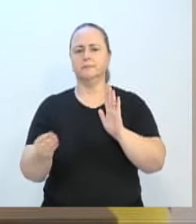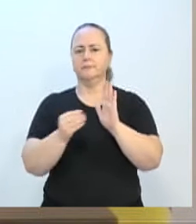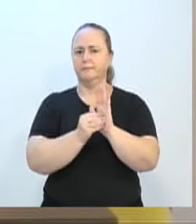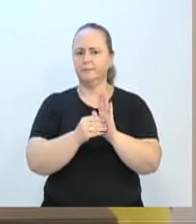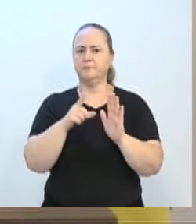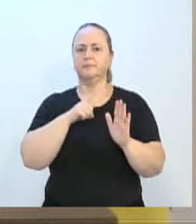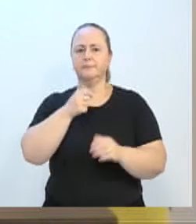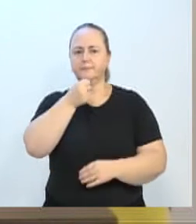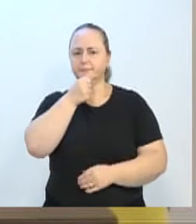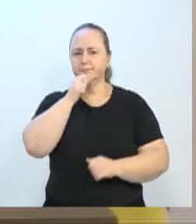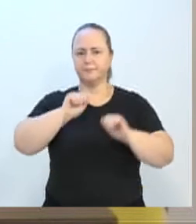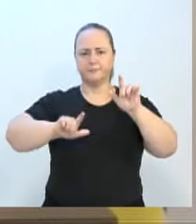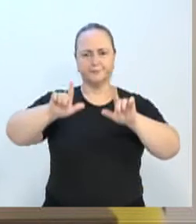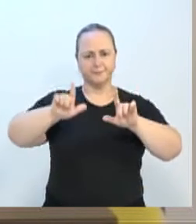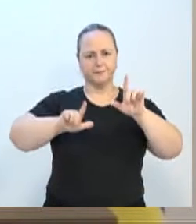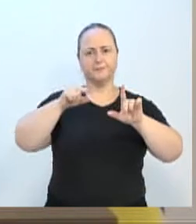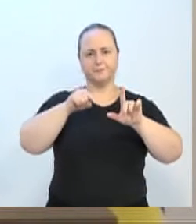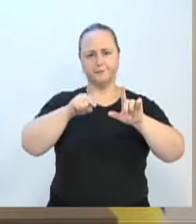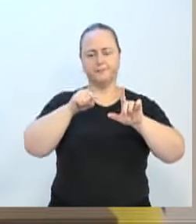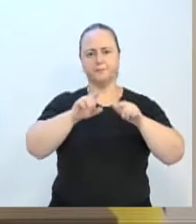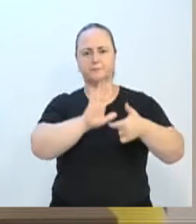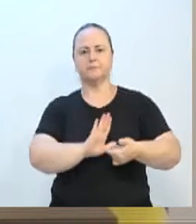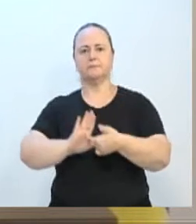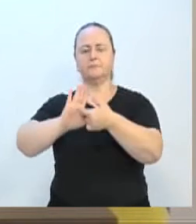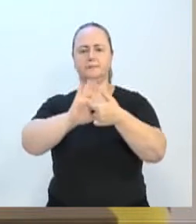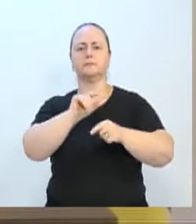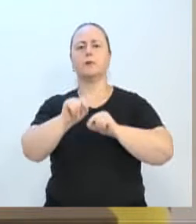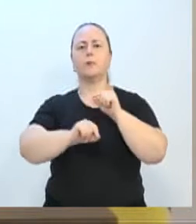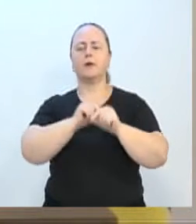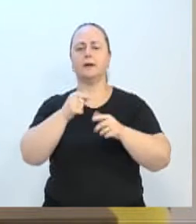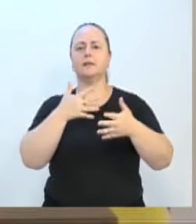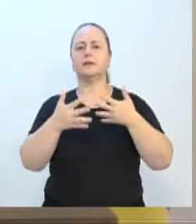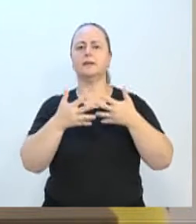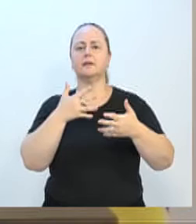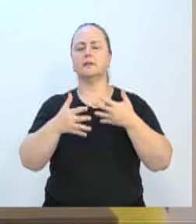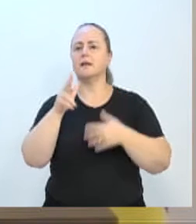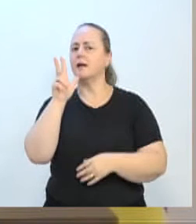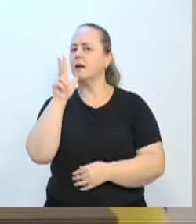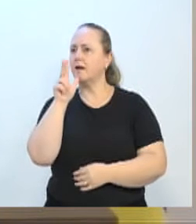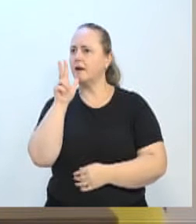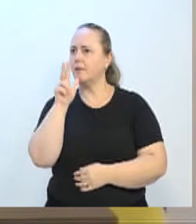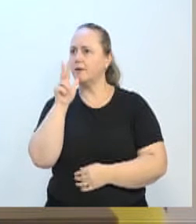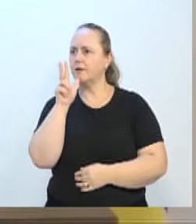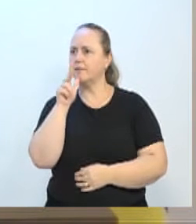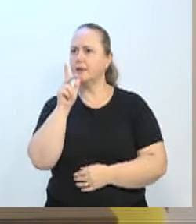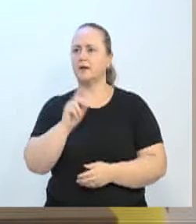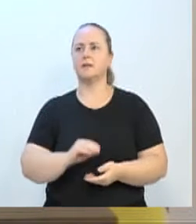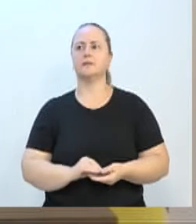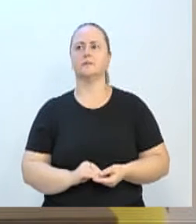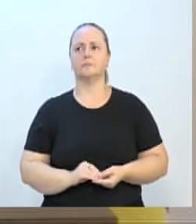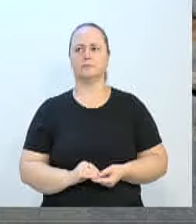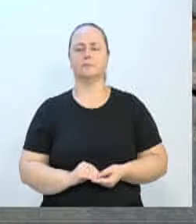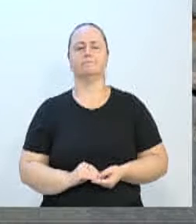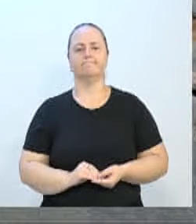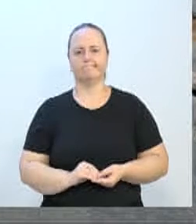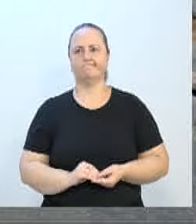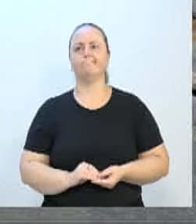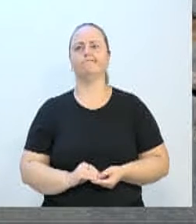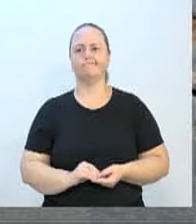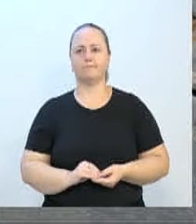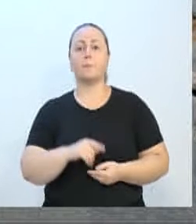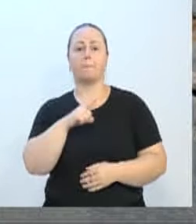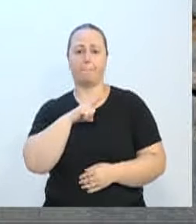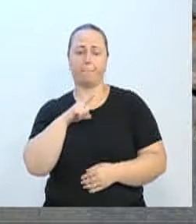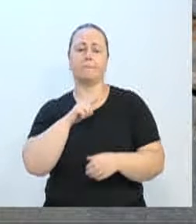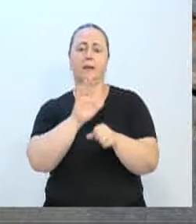matéria na TV Legislativa, trazendo a questão do terminal da Água Verde, que vem sendo uma cobrança muito grande lá no bairro e na